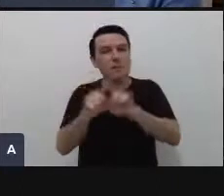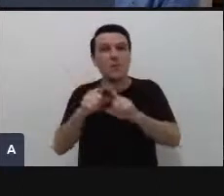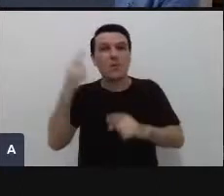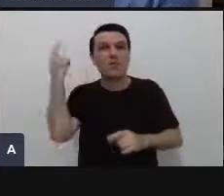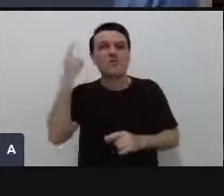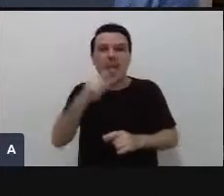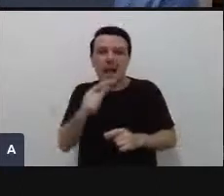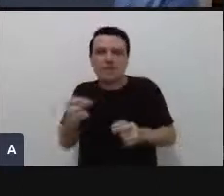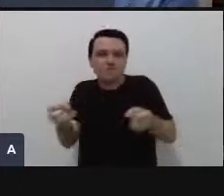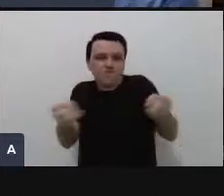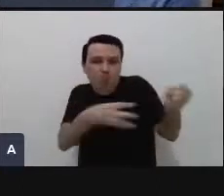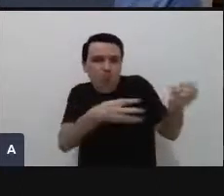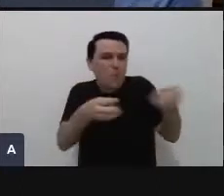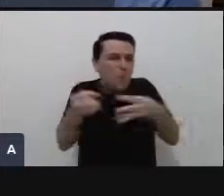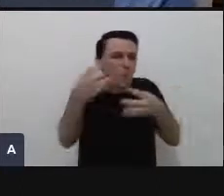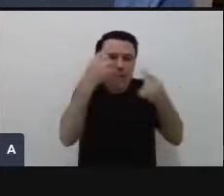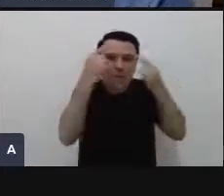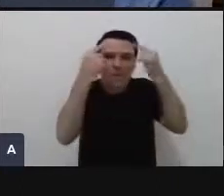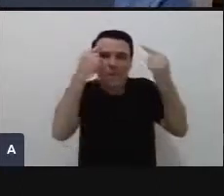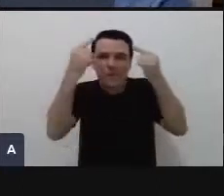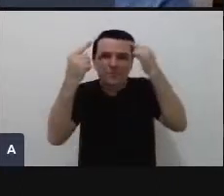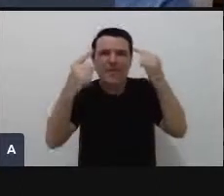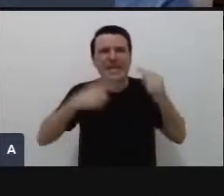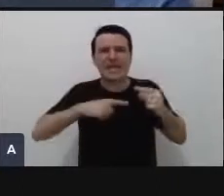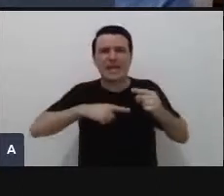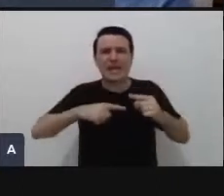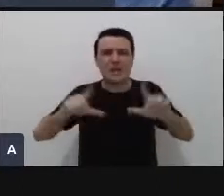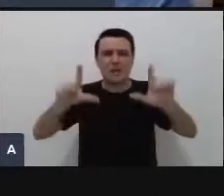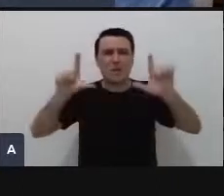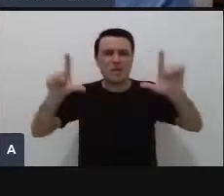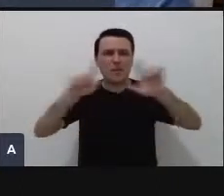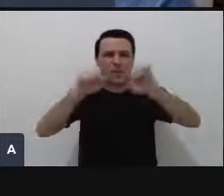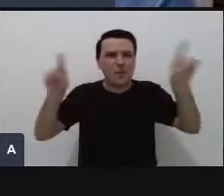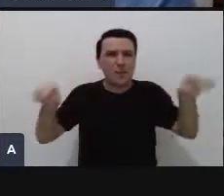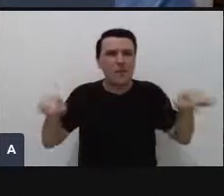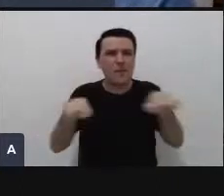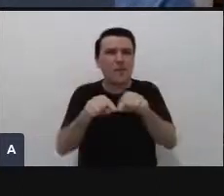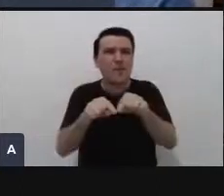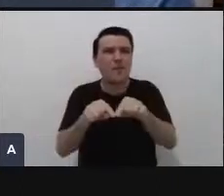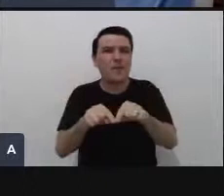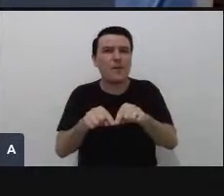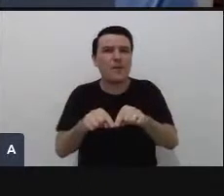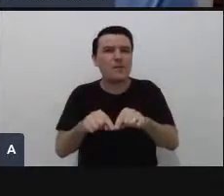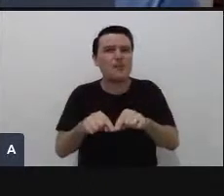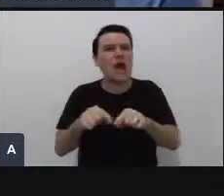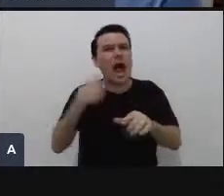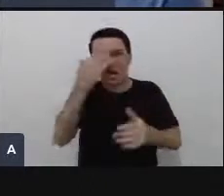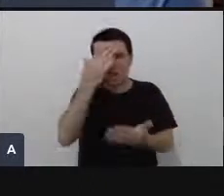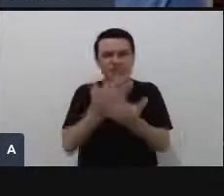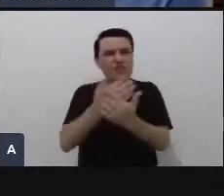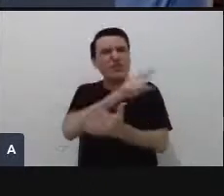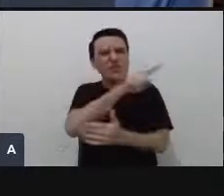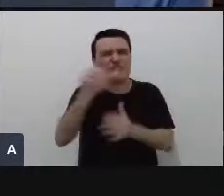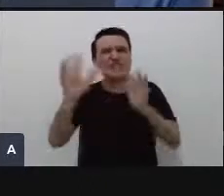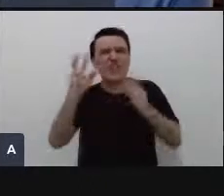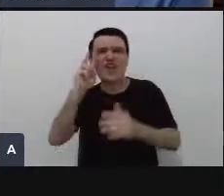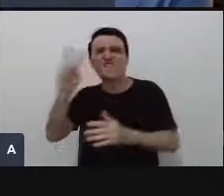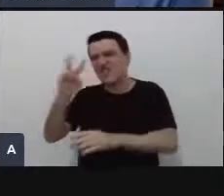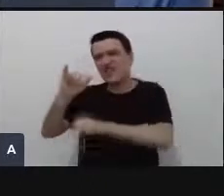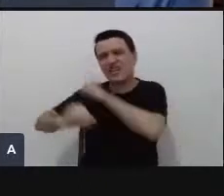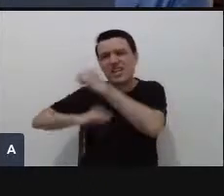inovadoras. E aí tem esse quadro, acho que vocês já devem ter visto circulando pela internet, que é o Wikigai. Ele busca